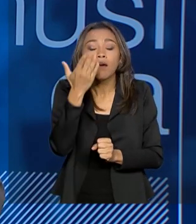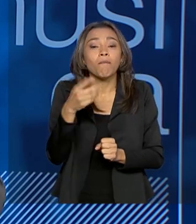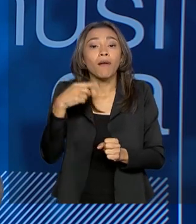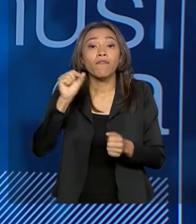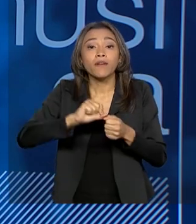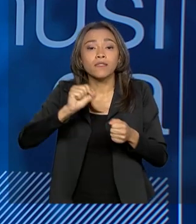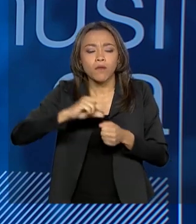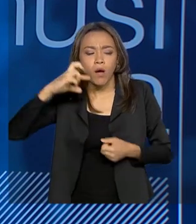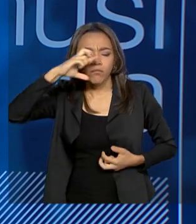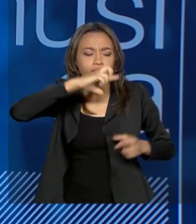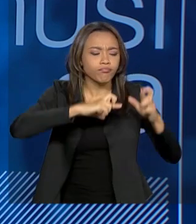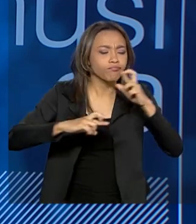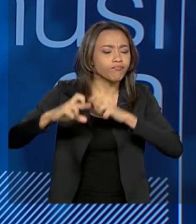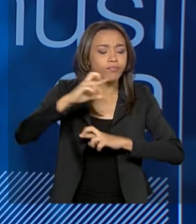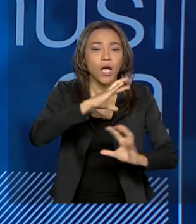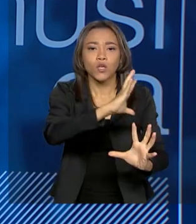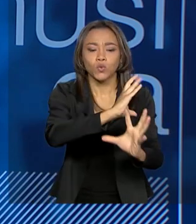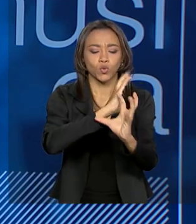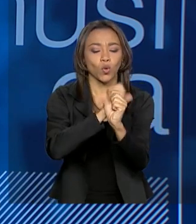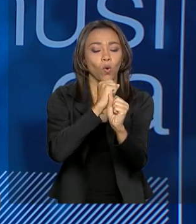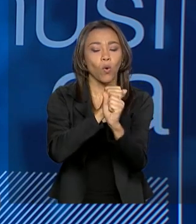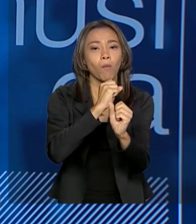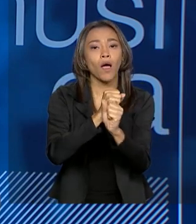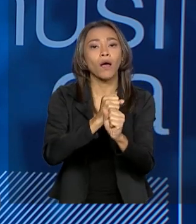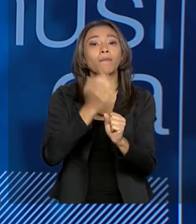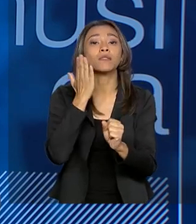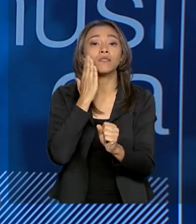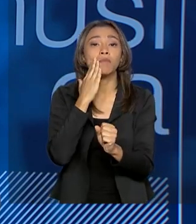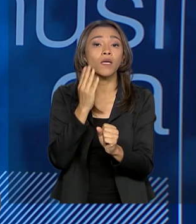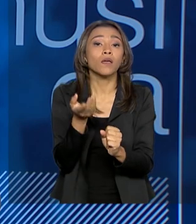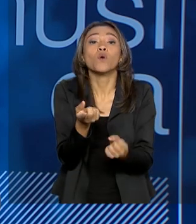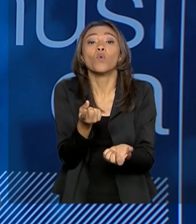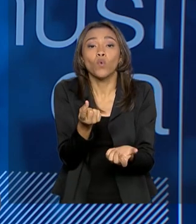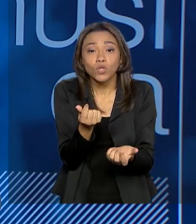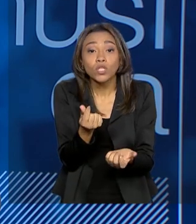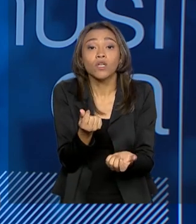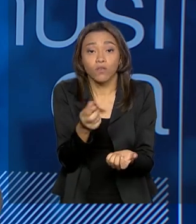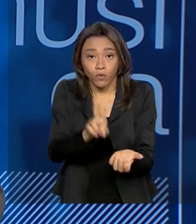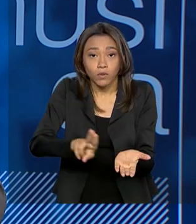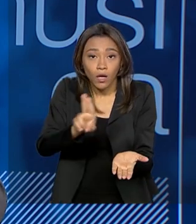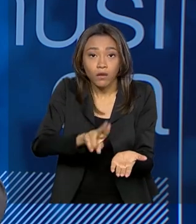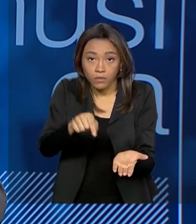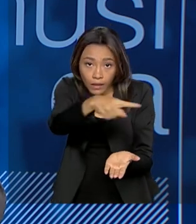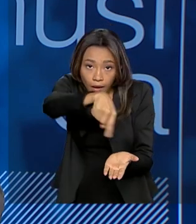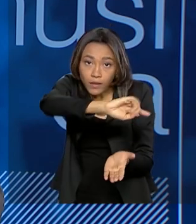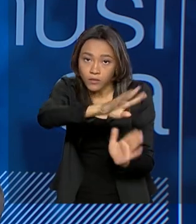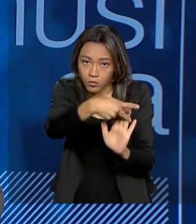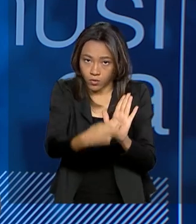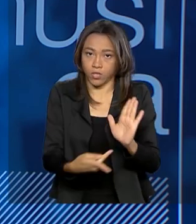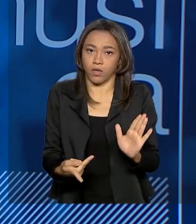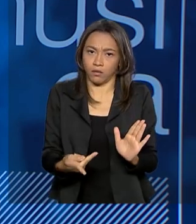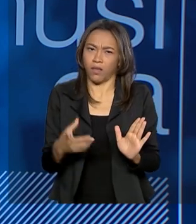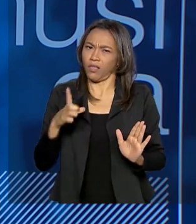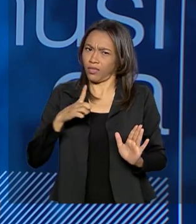auditoria na prestação de contas desses projetos. Há indícios de